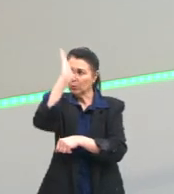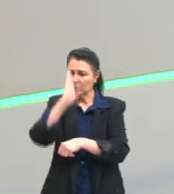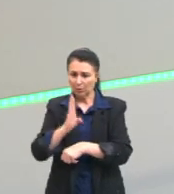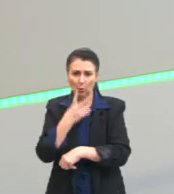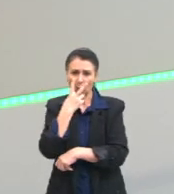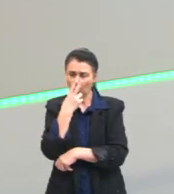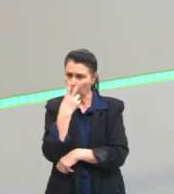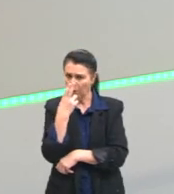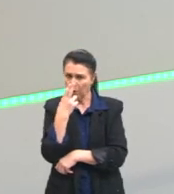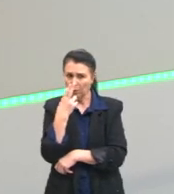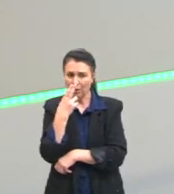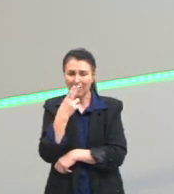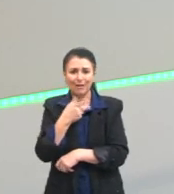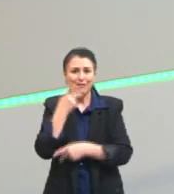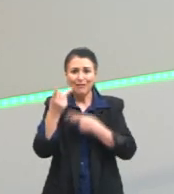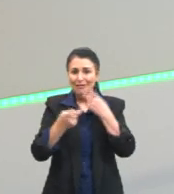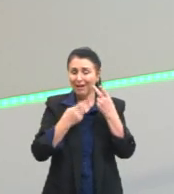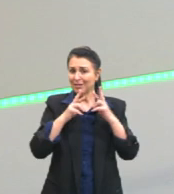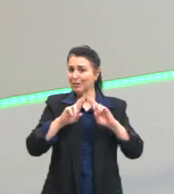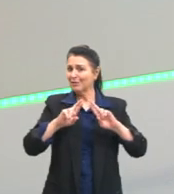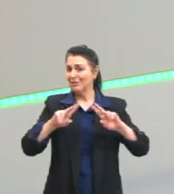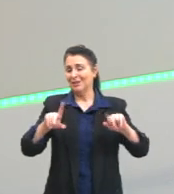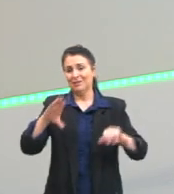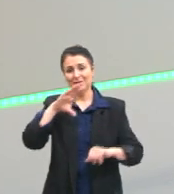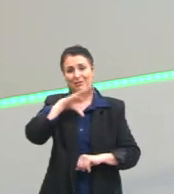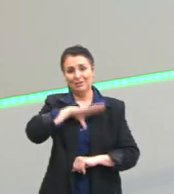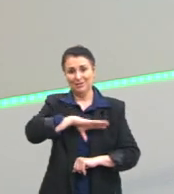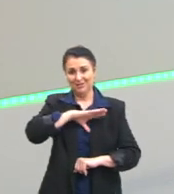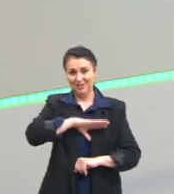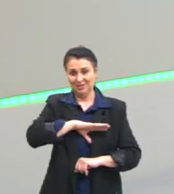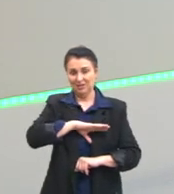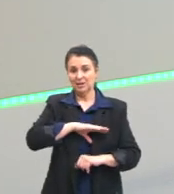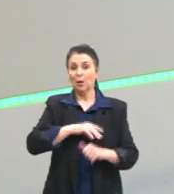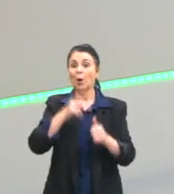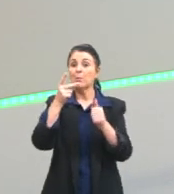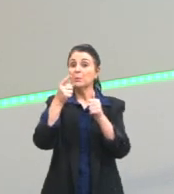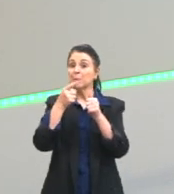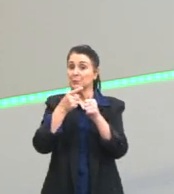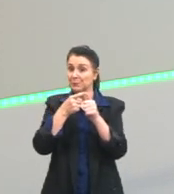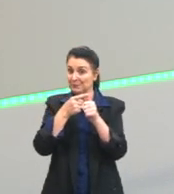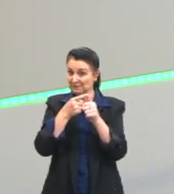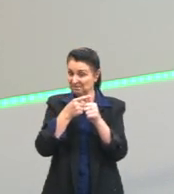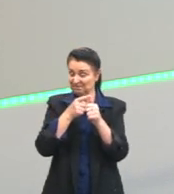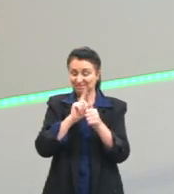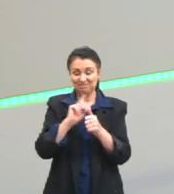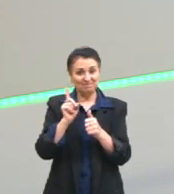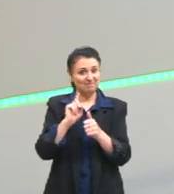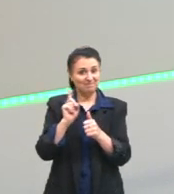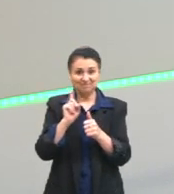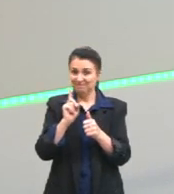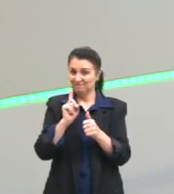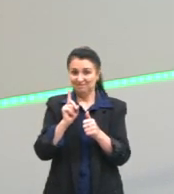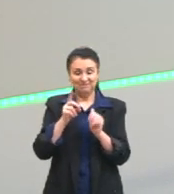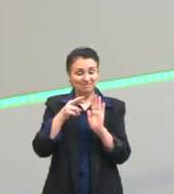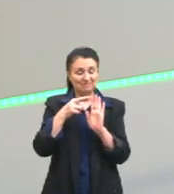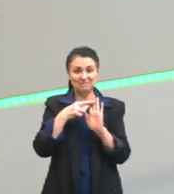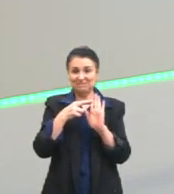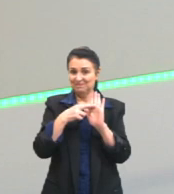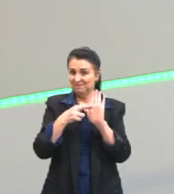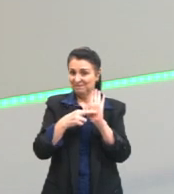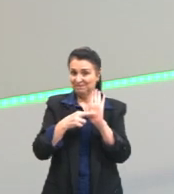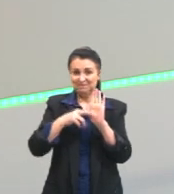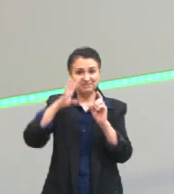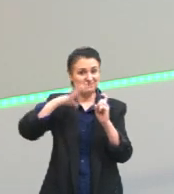maneiras de se falar o português. Então, esse primeiro mito a gente já quebra ali de cara. Não tem como a gente falar em um